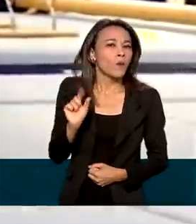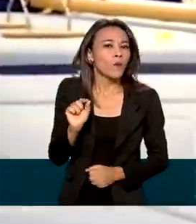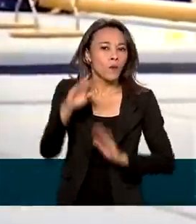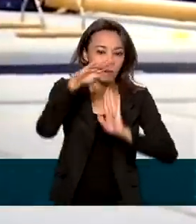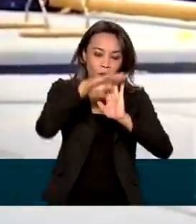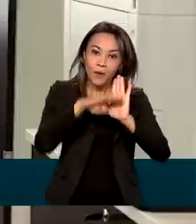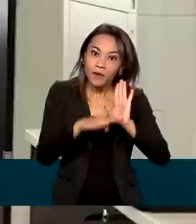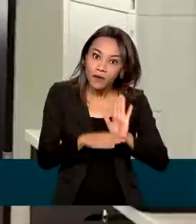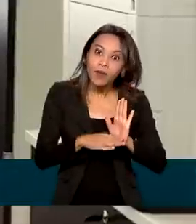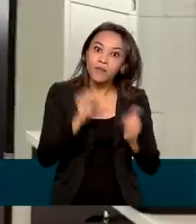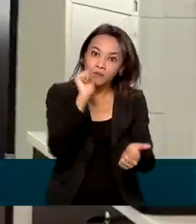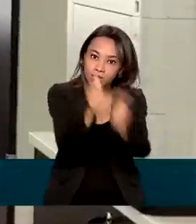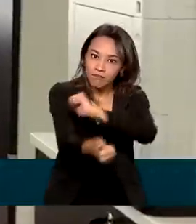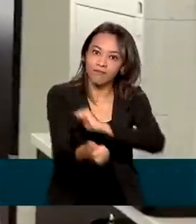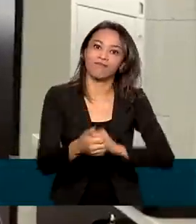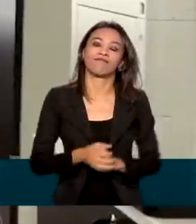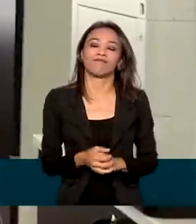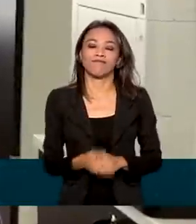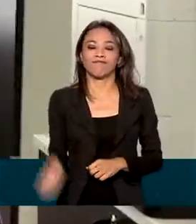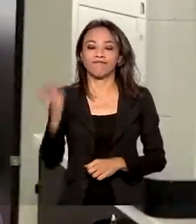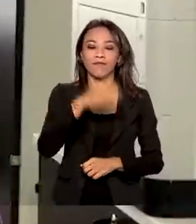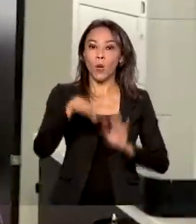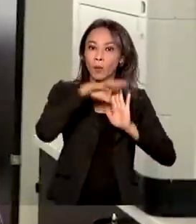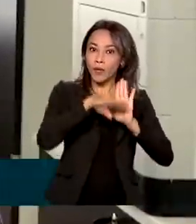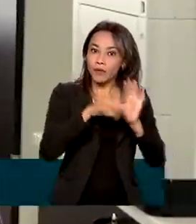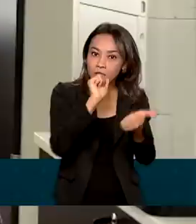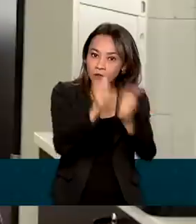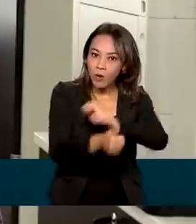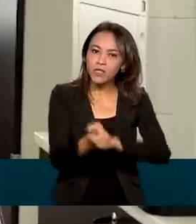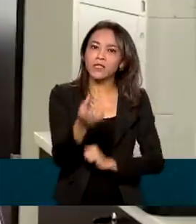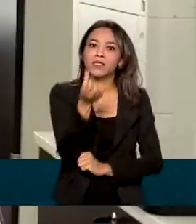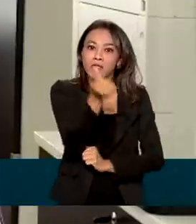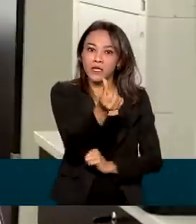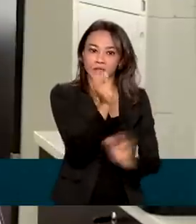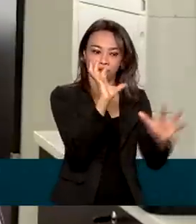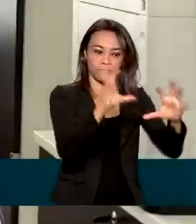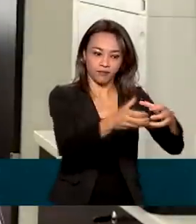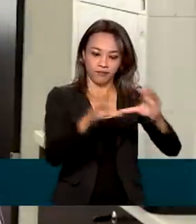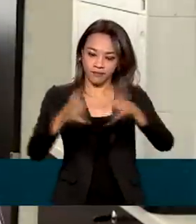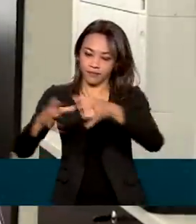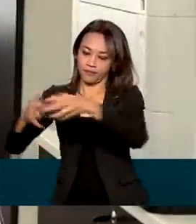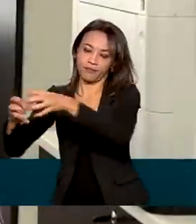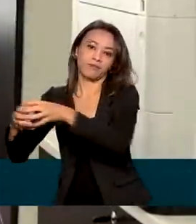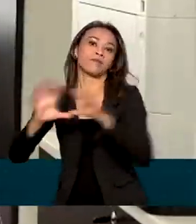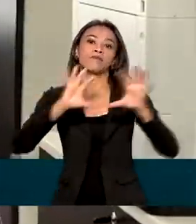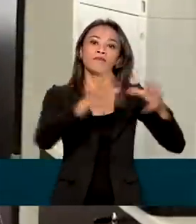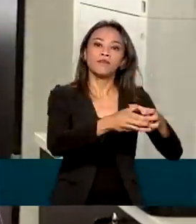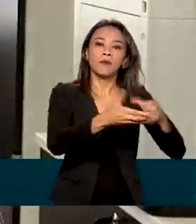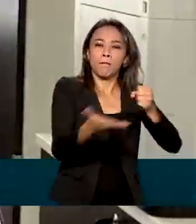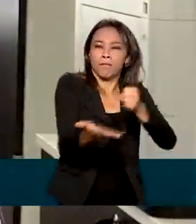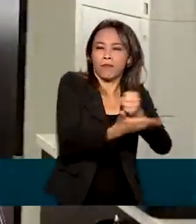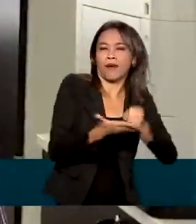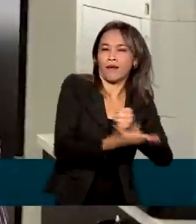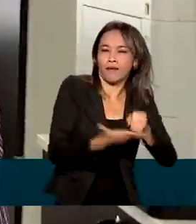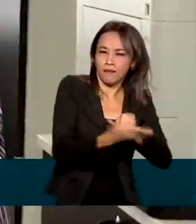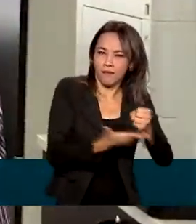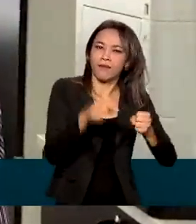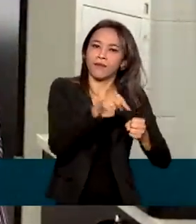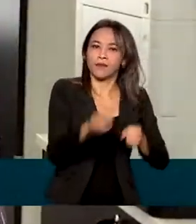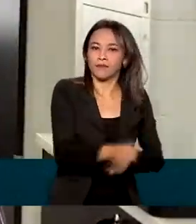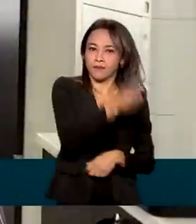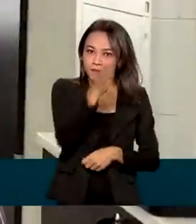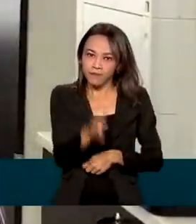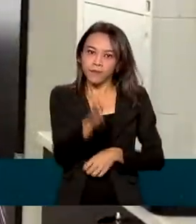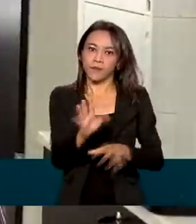Bolsa Atleta. O programa contempla seis categorias. A categoria atleta base, a